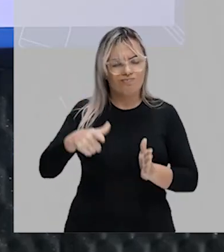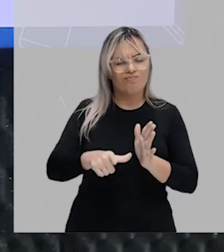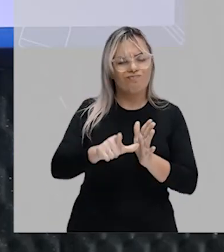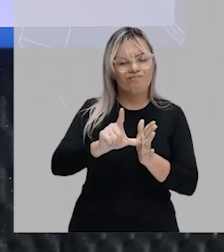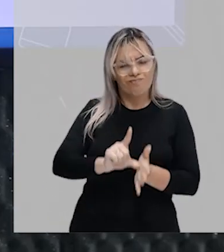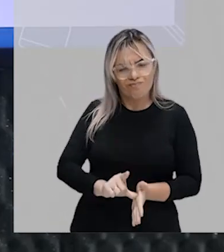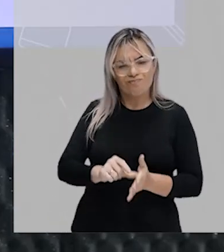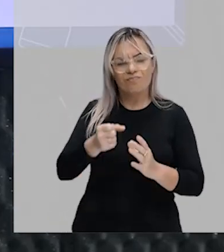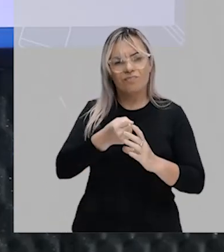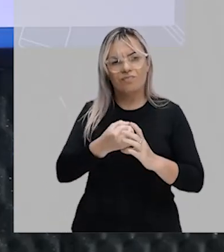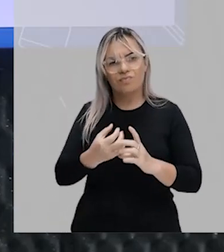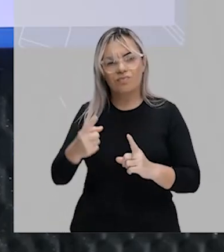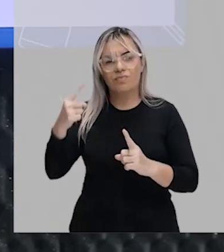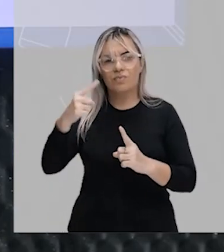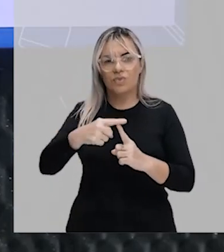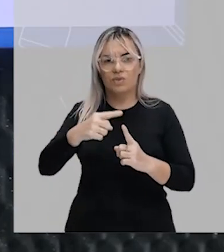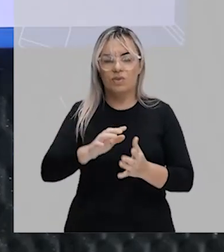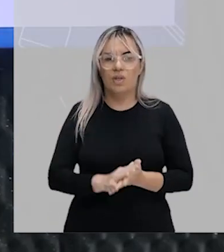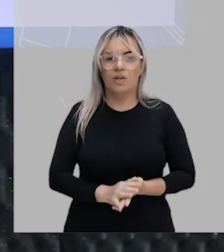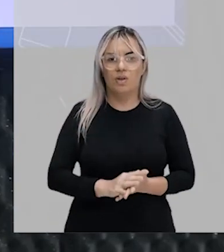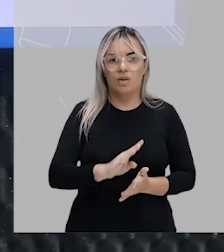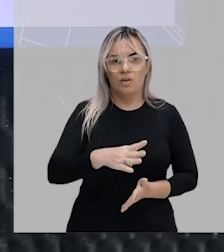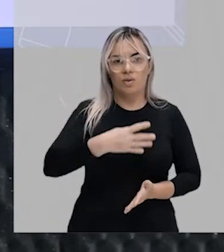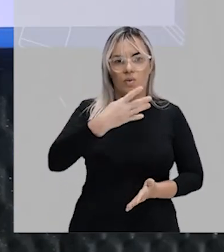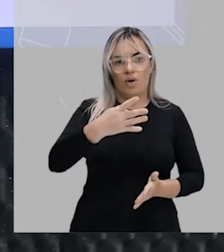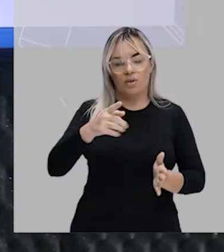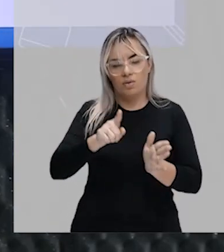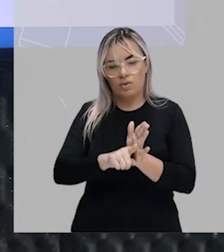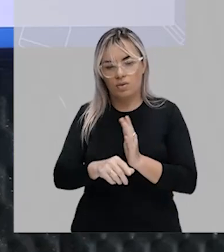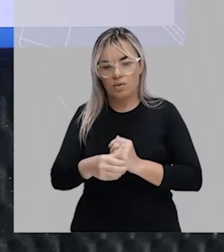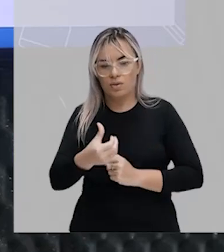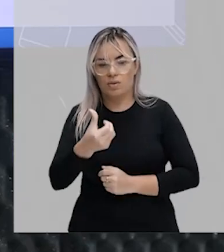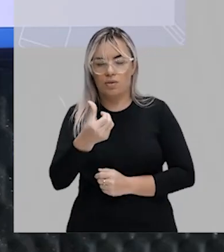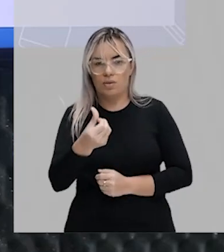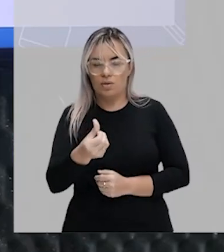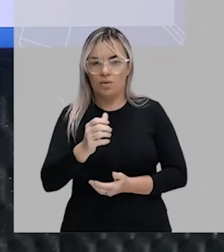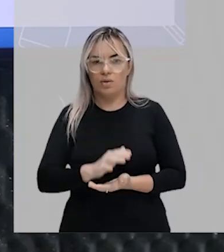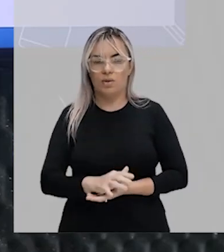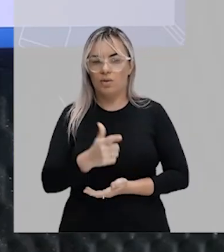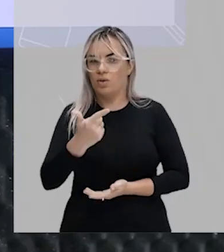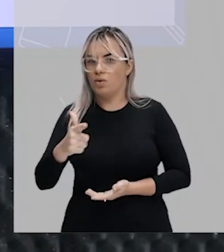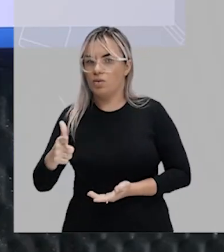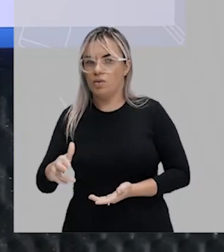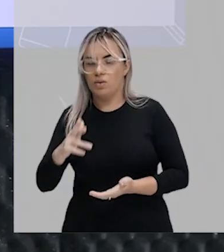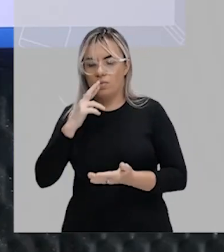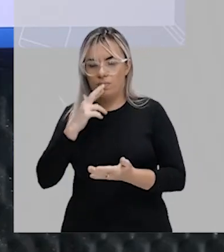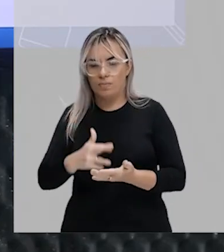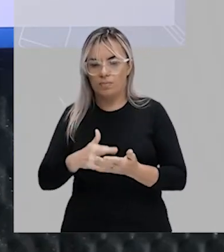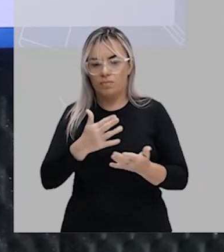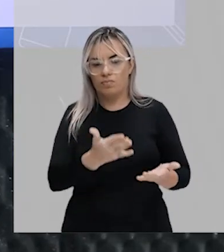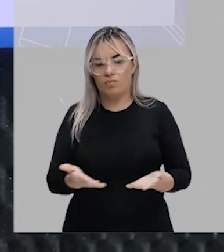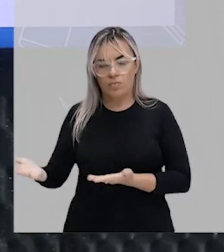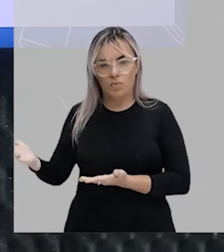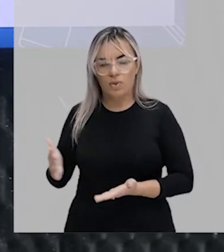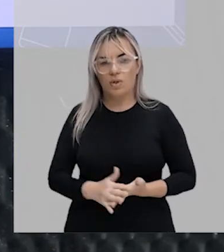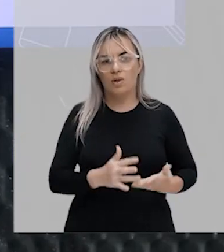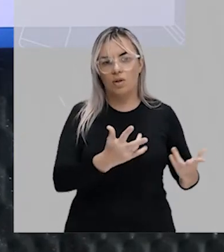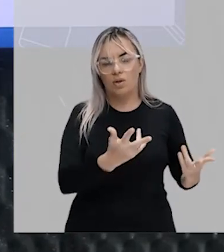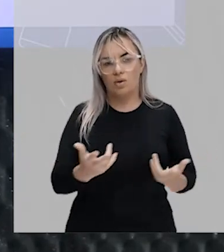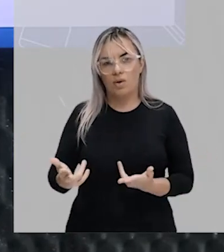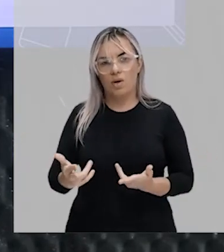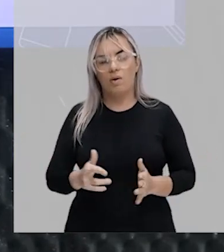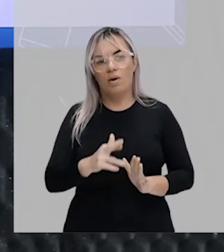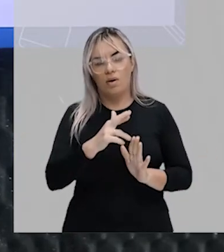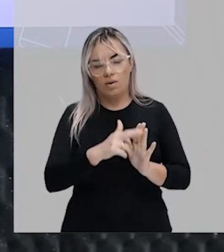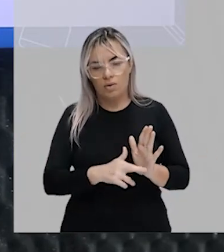a continha 4 menos 6. 4 menos 6, nos naturais, não tem resposta. É o mesmo caso aqui, 2 menos